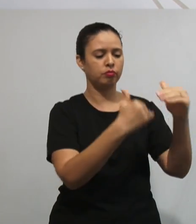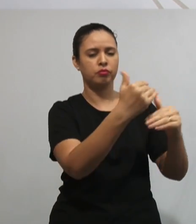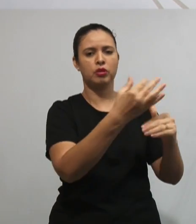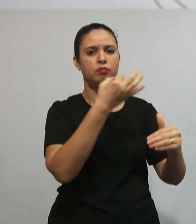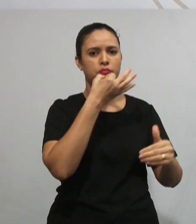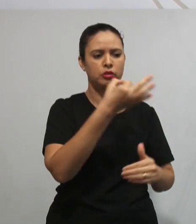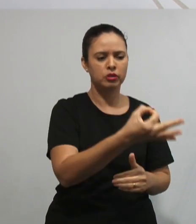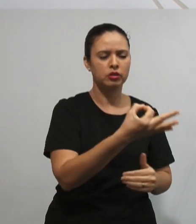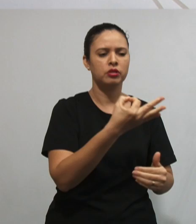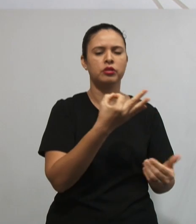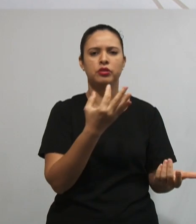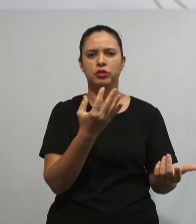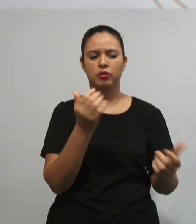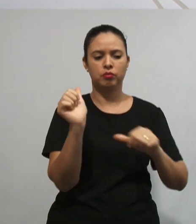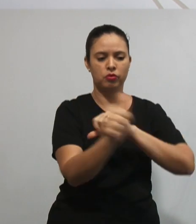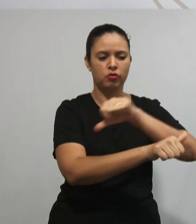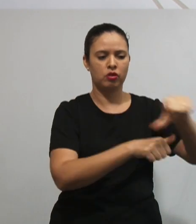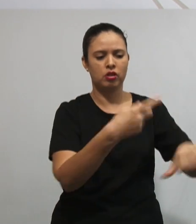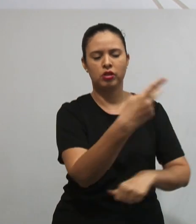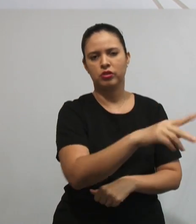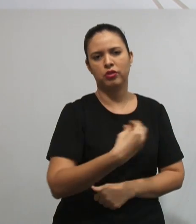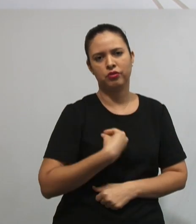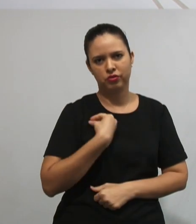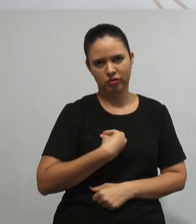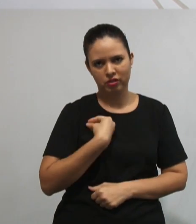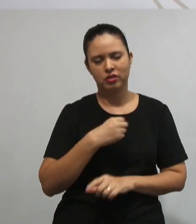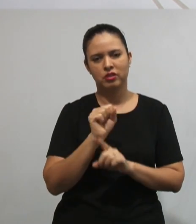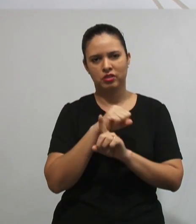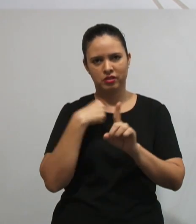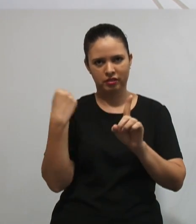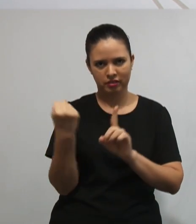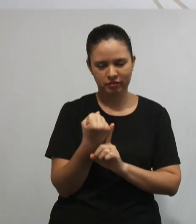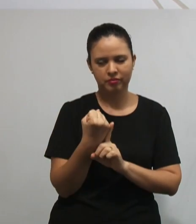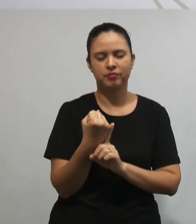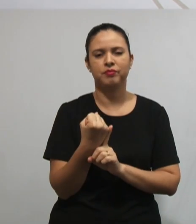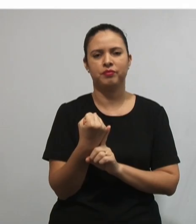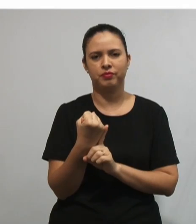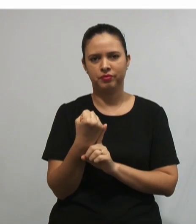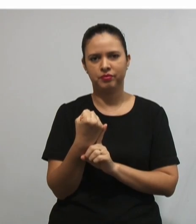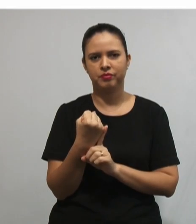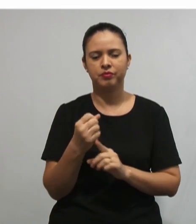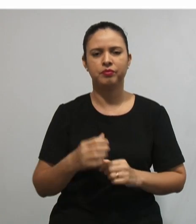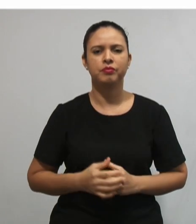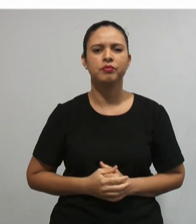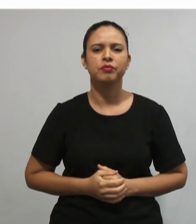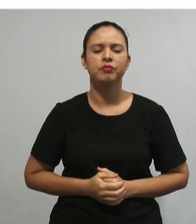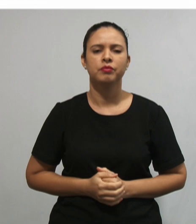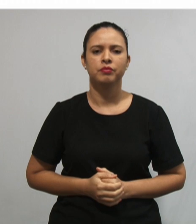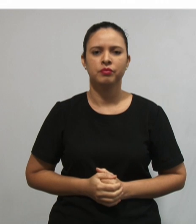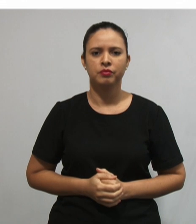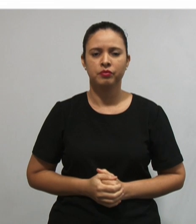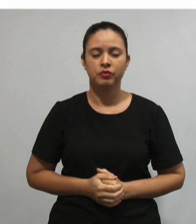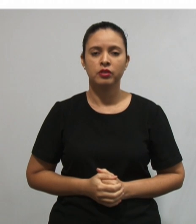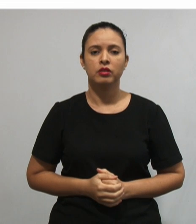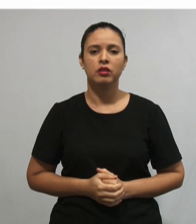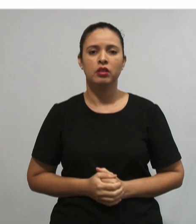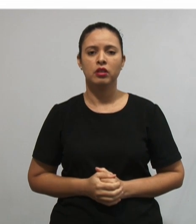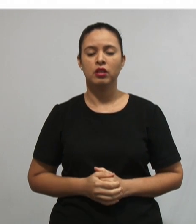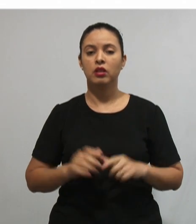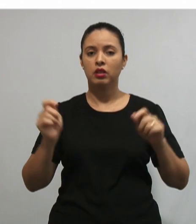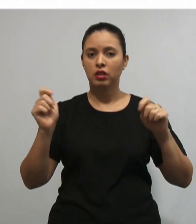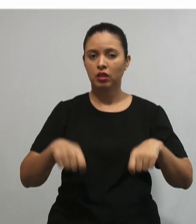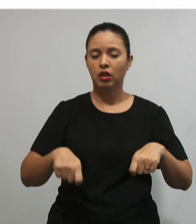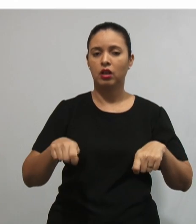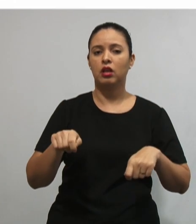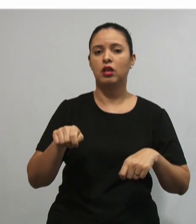transformar a realidade na qual ele está inserido, se assim for a sua vontade. O que pode ser feito com o